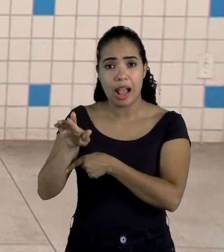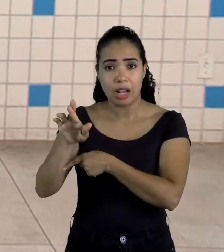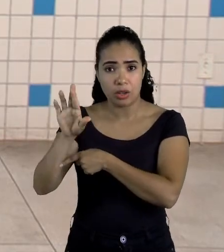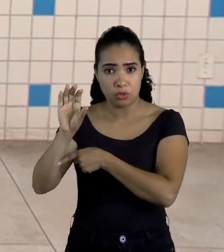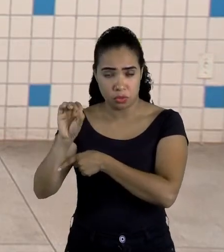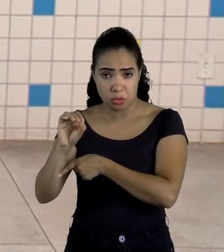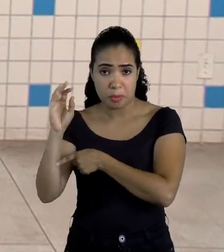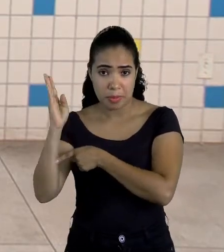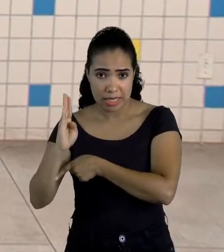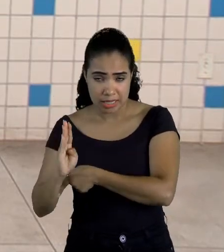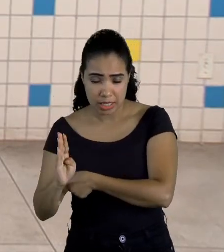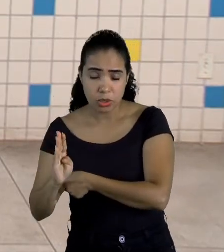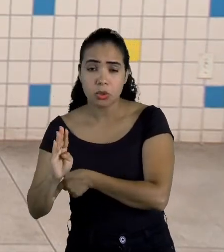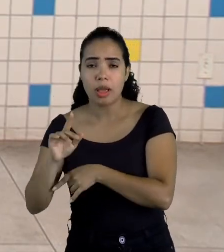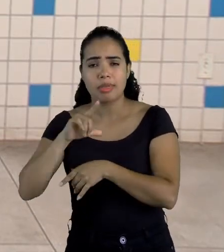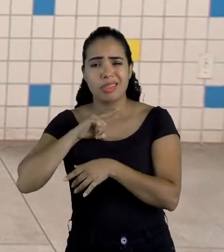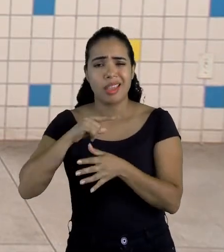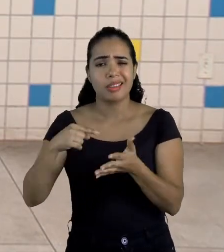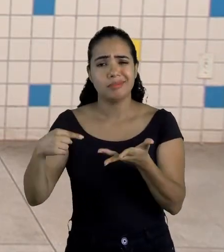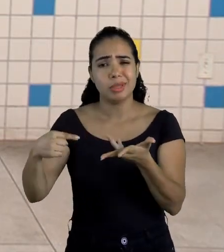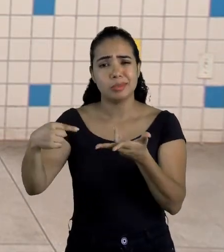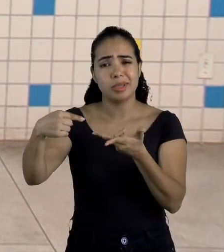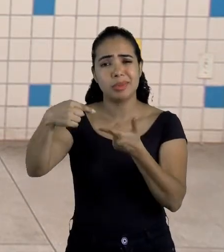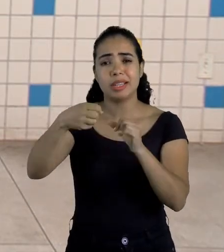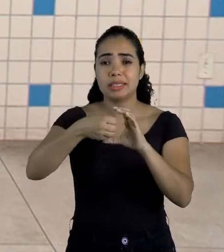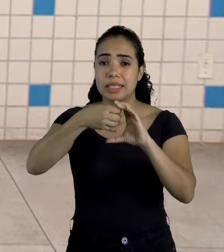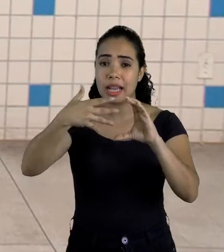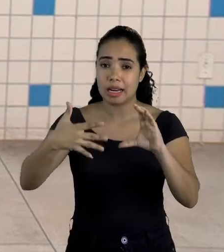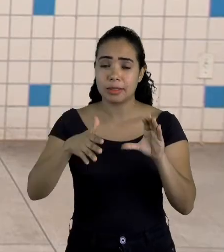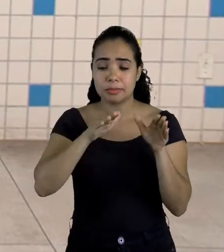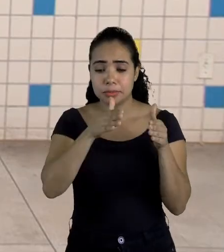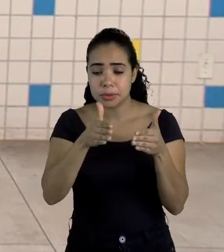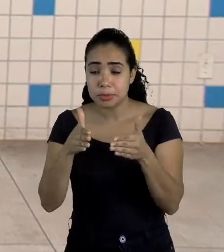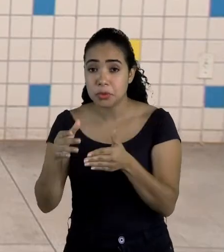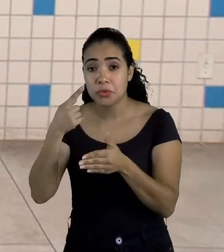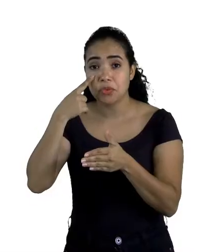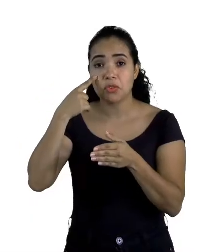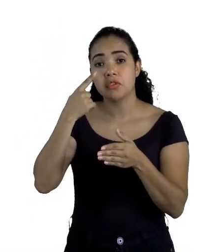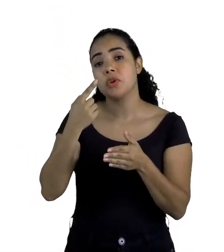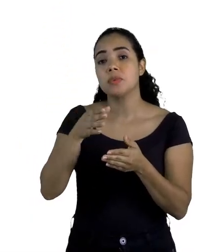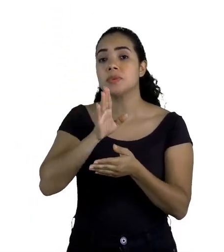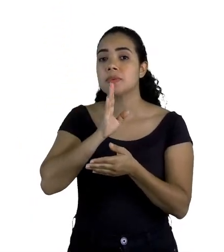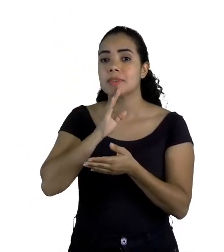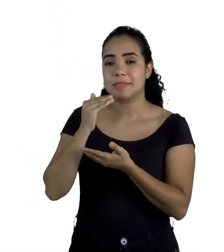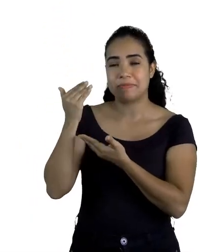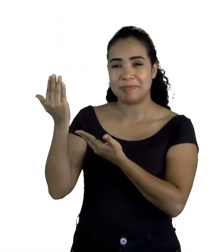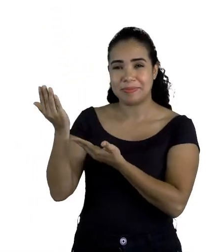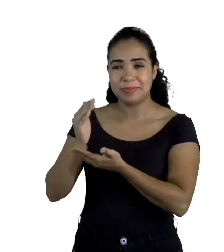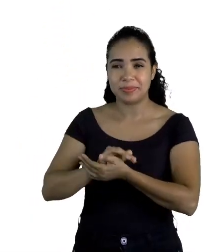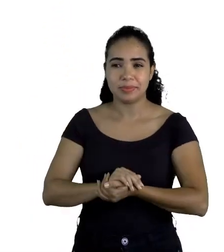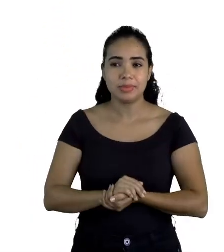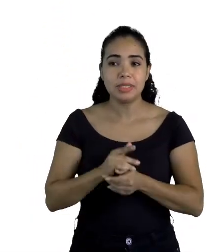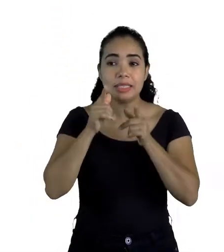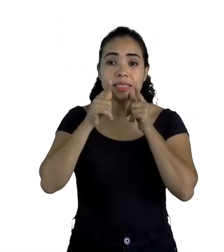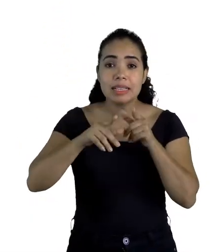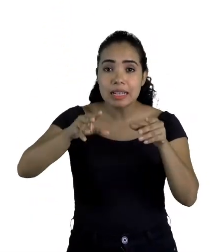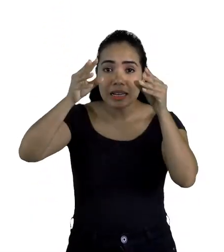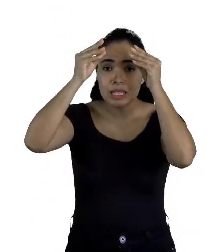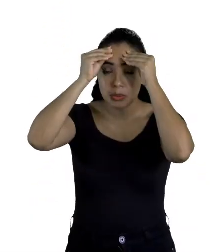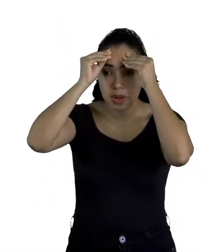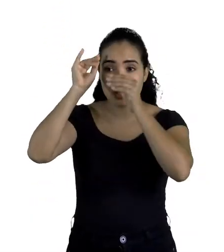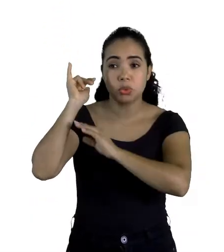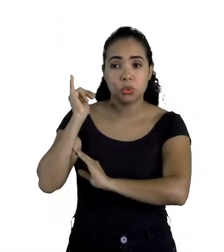tem também as suas características específicas. Vamos conhecê-las? A linguagem dos